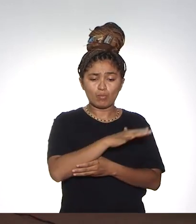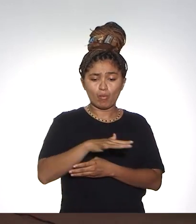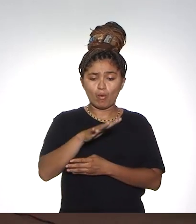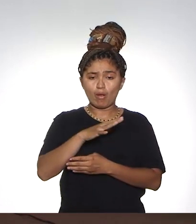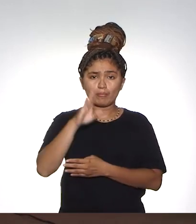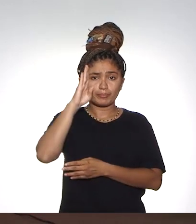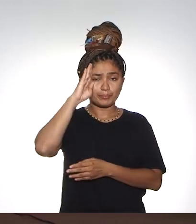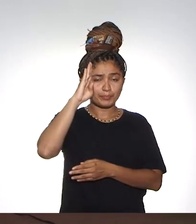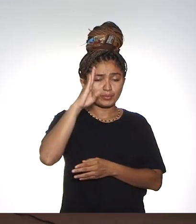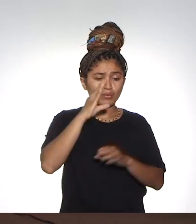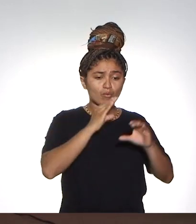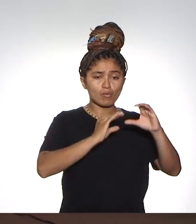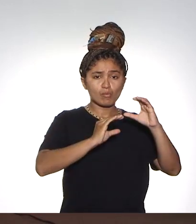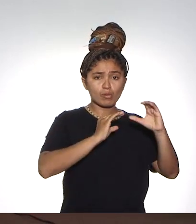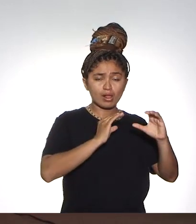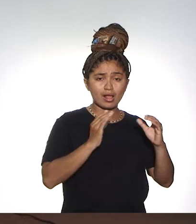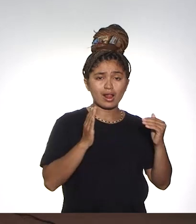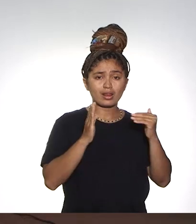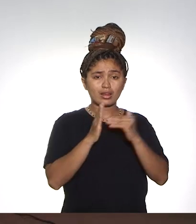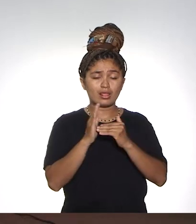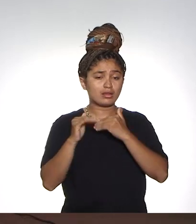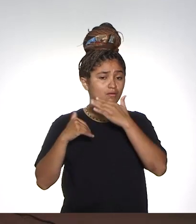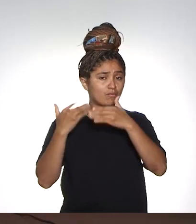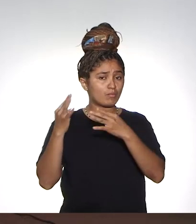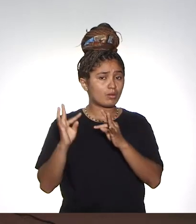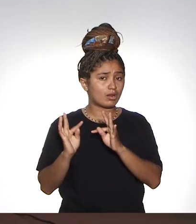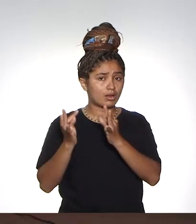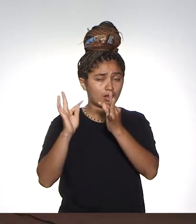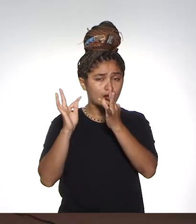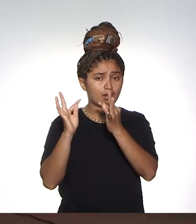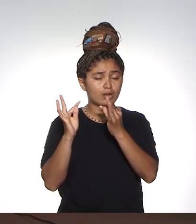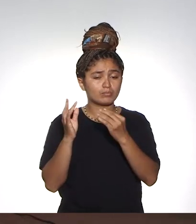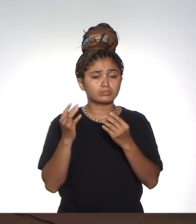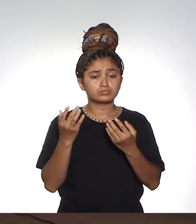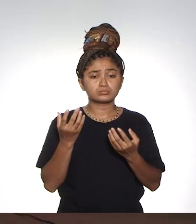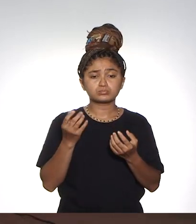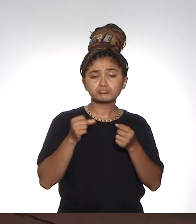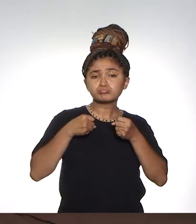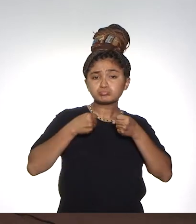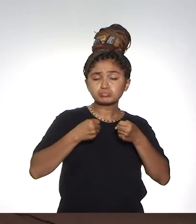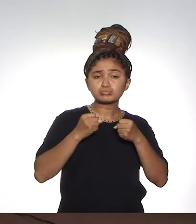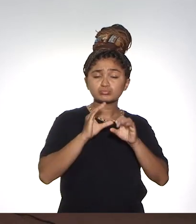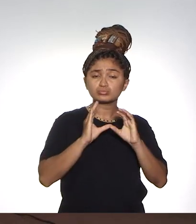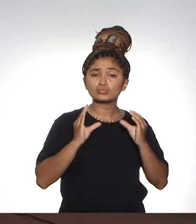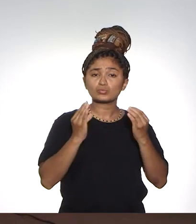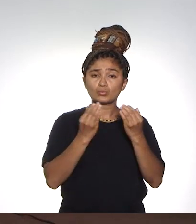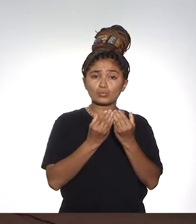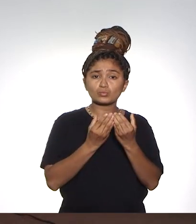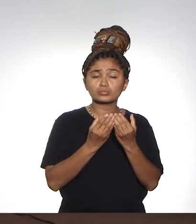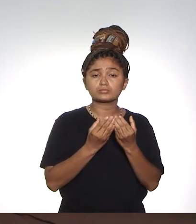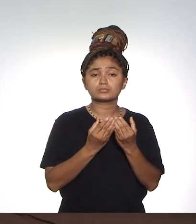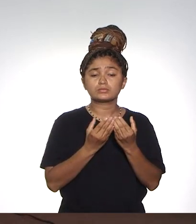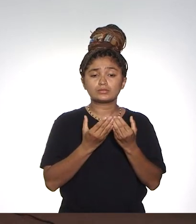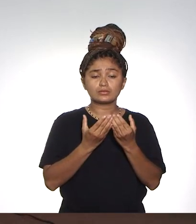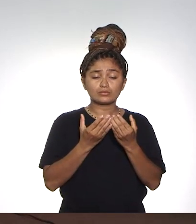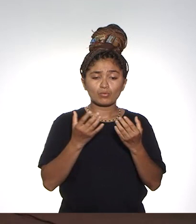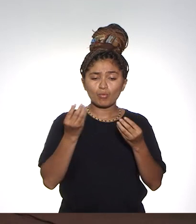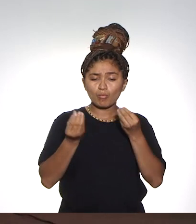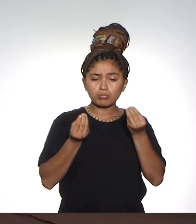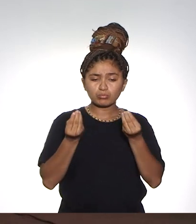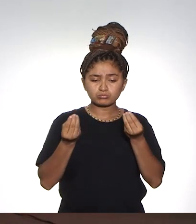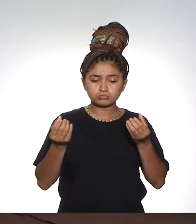prioritárias, desde comunicação até desenvolvimento tecnológico, para poder fazer com que a comunidade